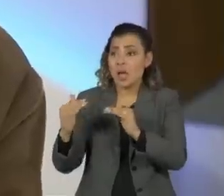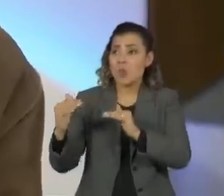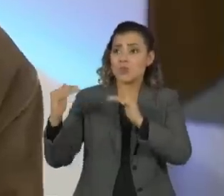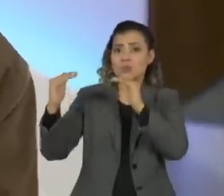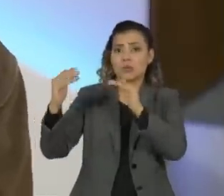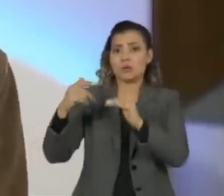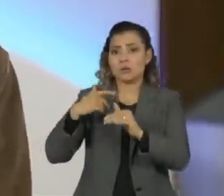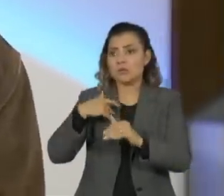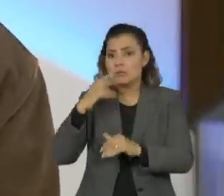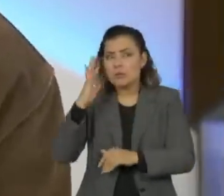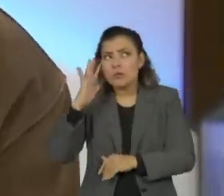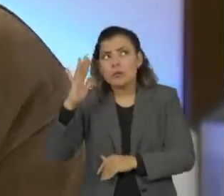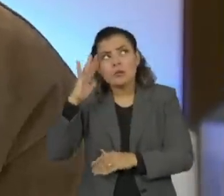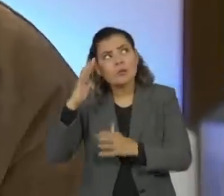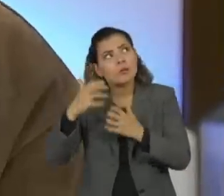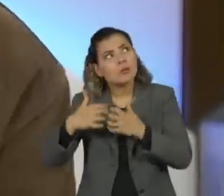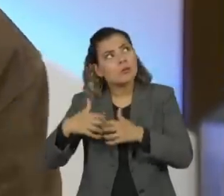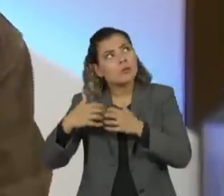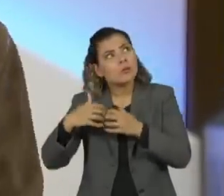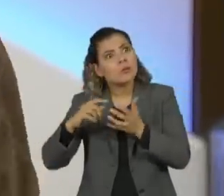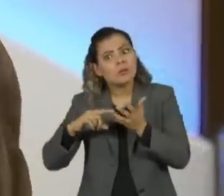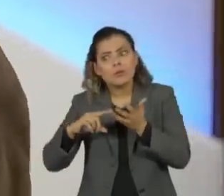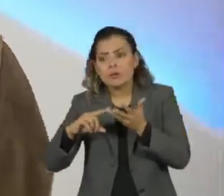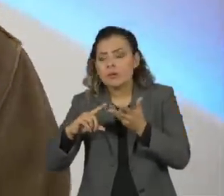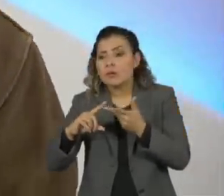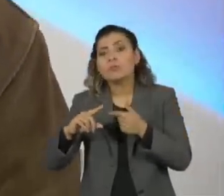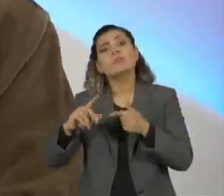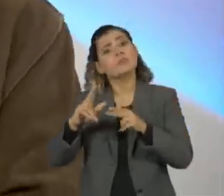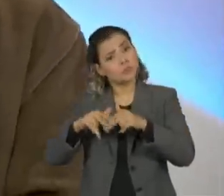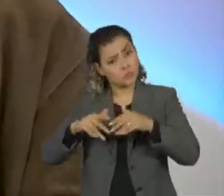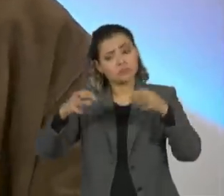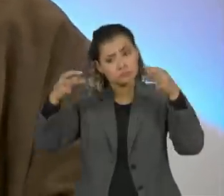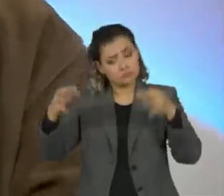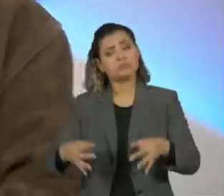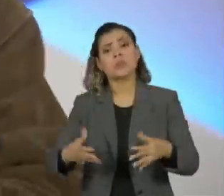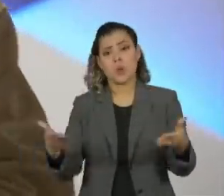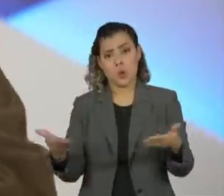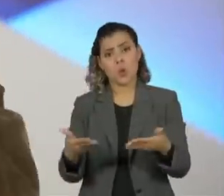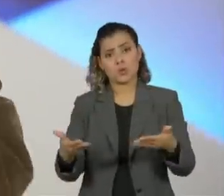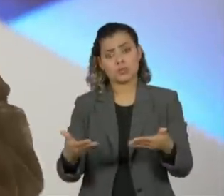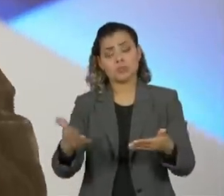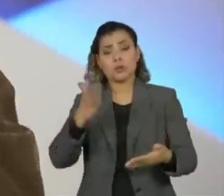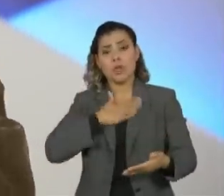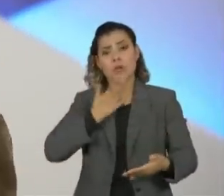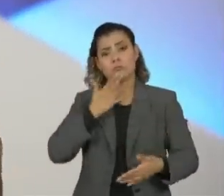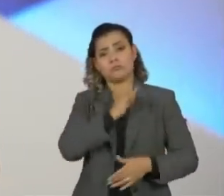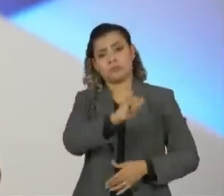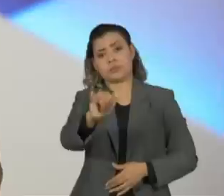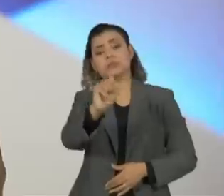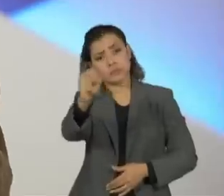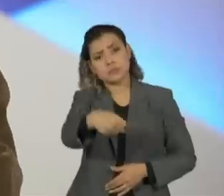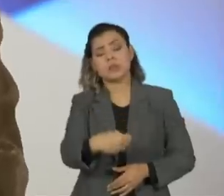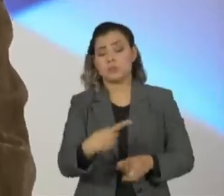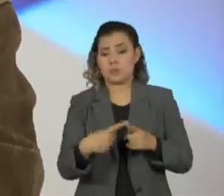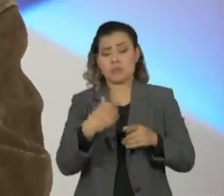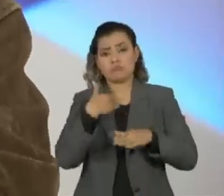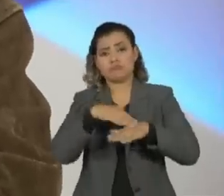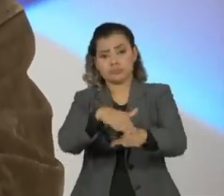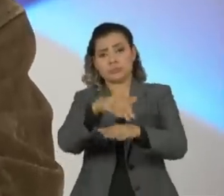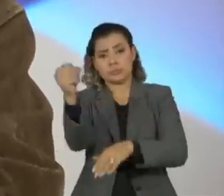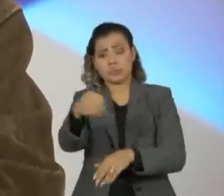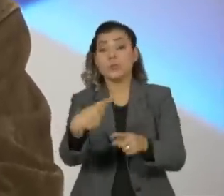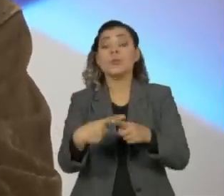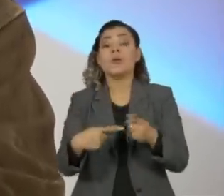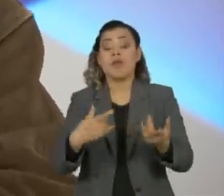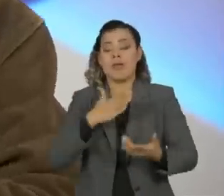mas eu tive essa defecção, por isso, por isso, por isso. E a mesma coisa, eu tenho essa autoridade, agora eu tenho uma autoridade, por ser um grupo muito mais hermético, eu